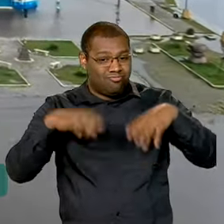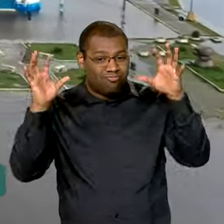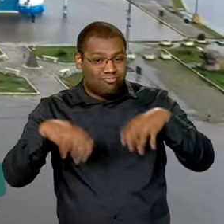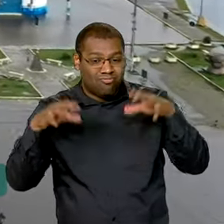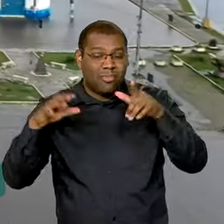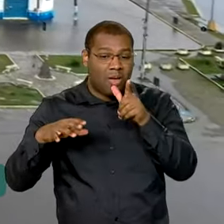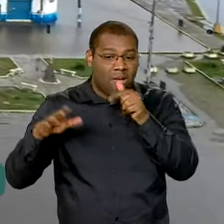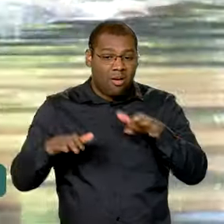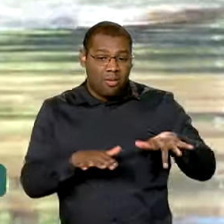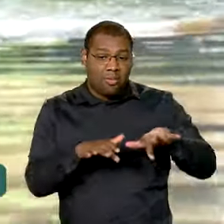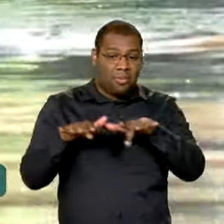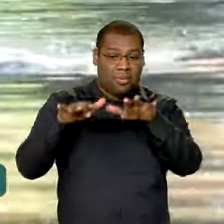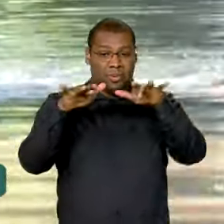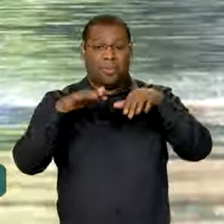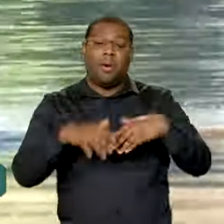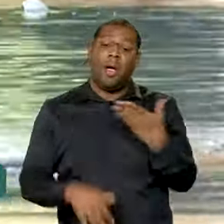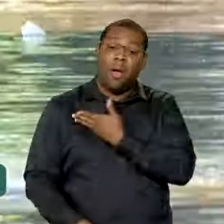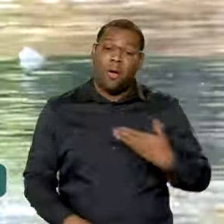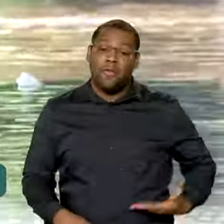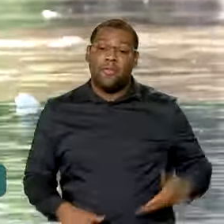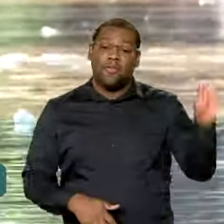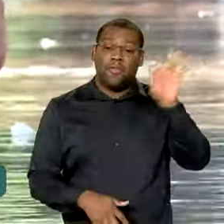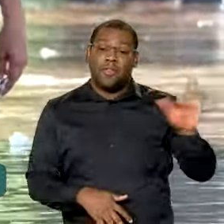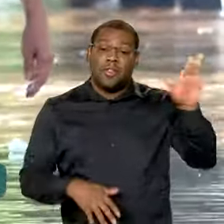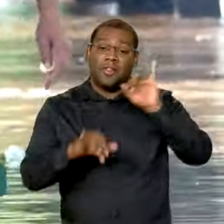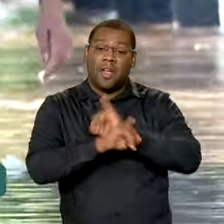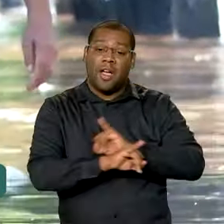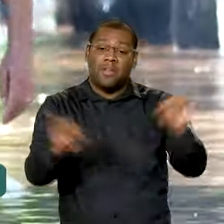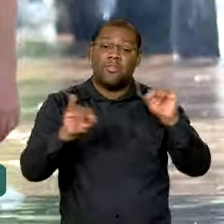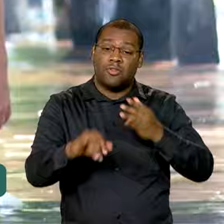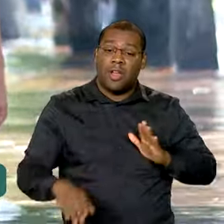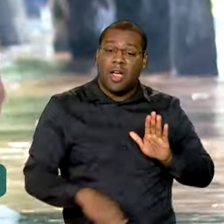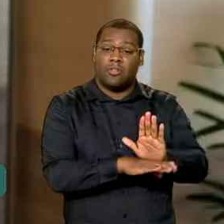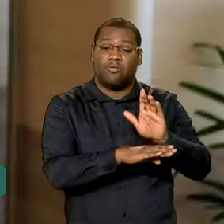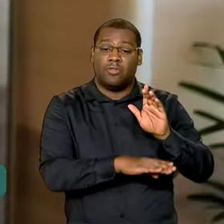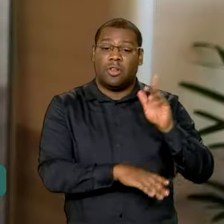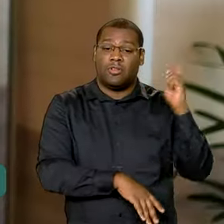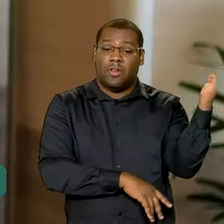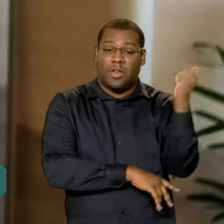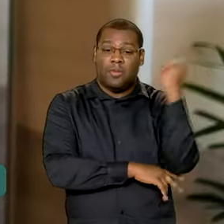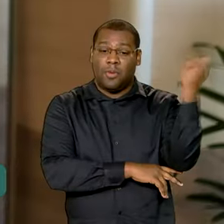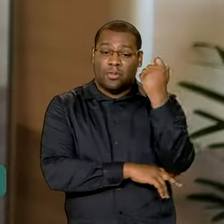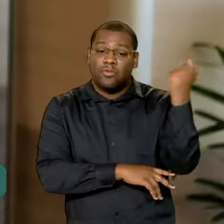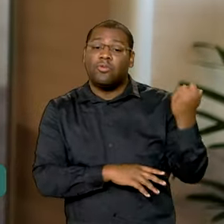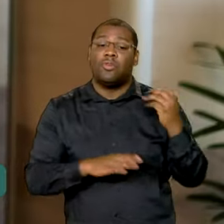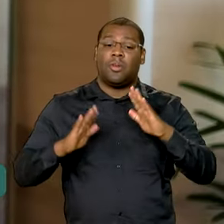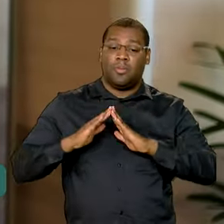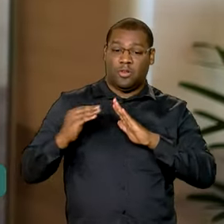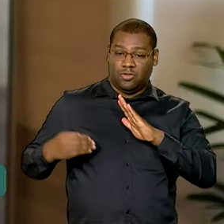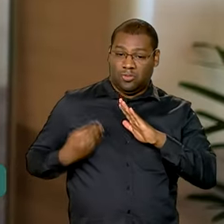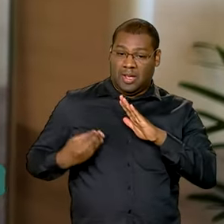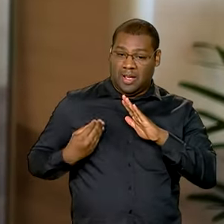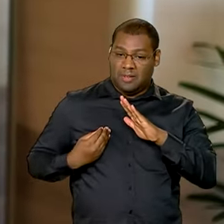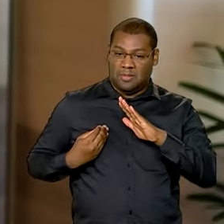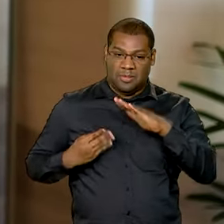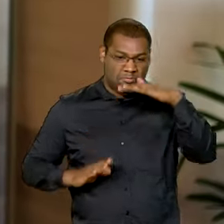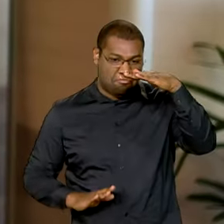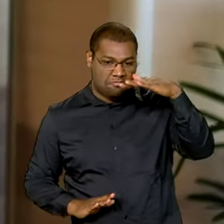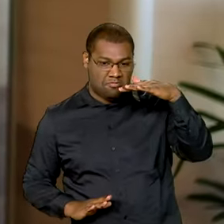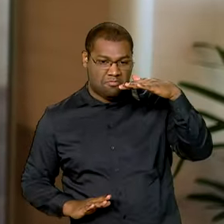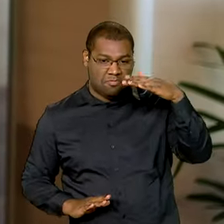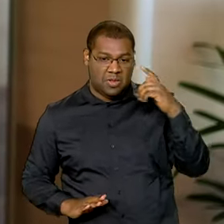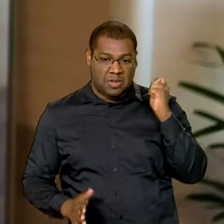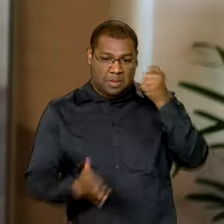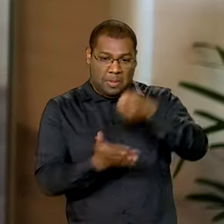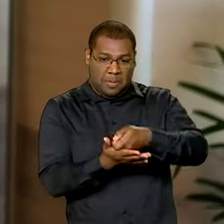das que foram anunciadas pelo governo federal em socorro aos gaúchos. Isso vale para os financiamentos feitos pelas famílias de todas